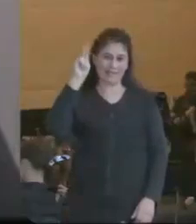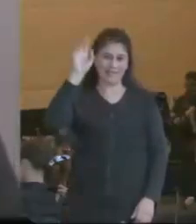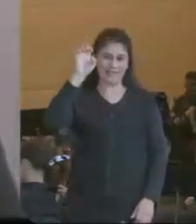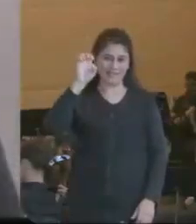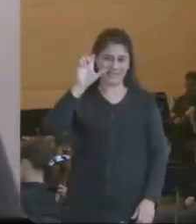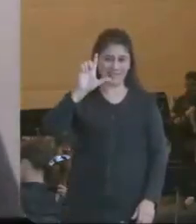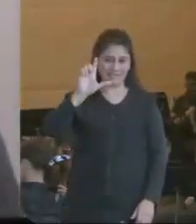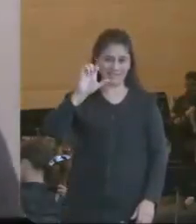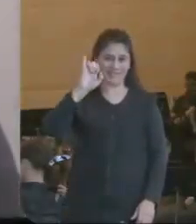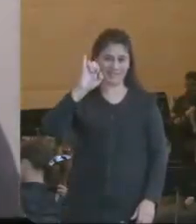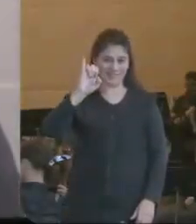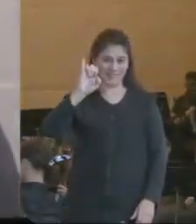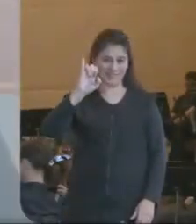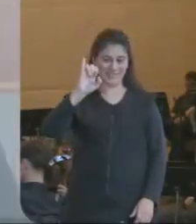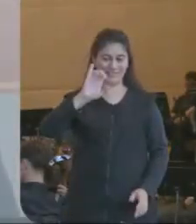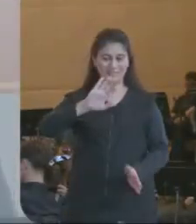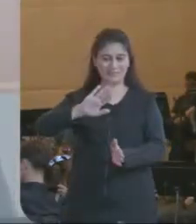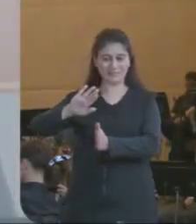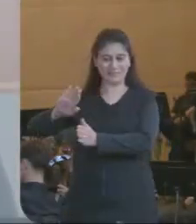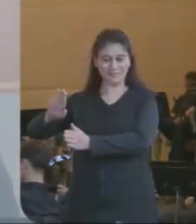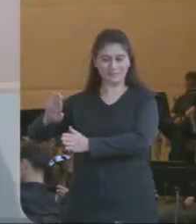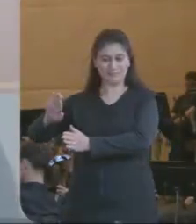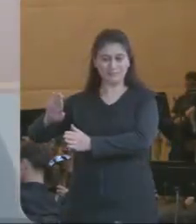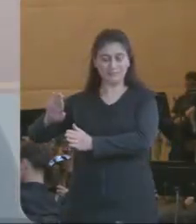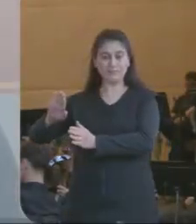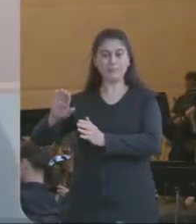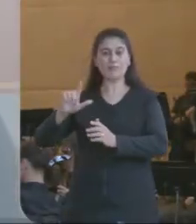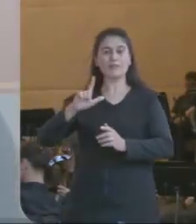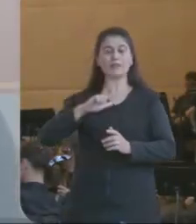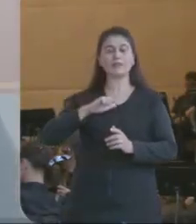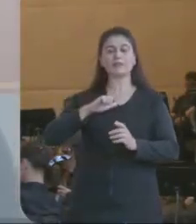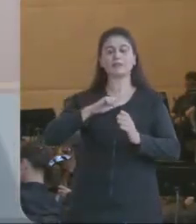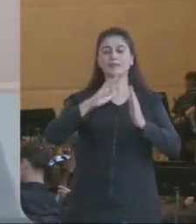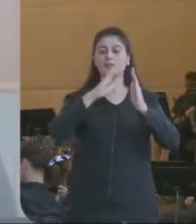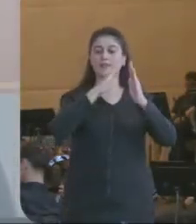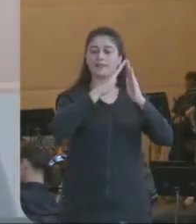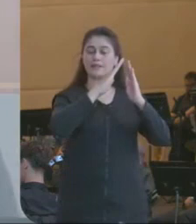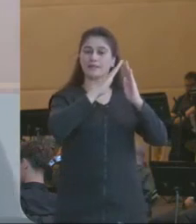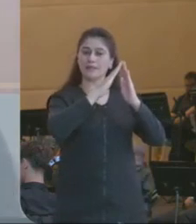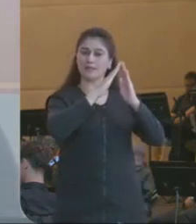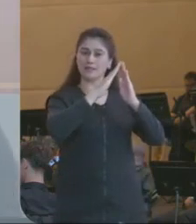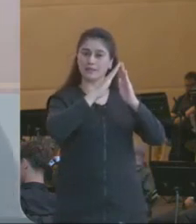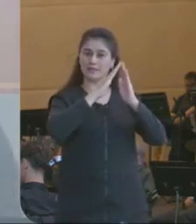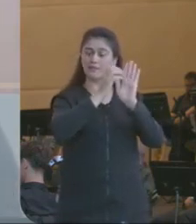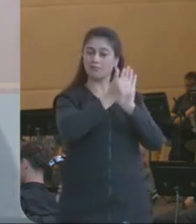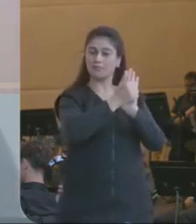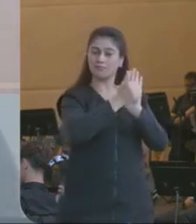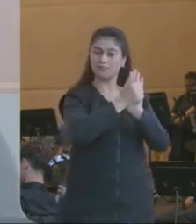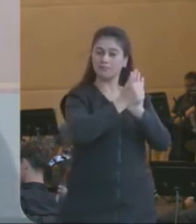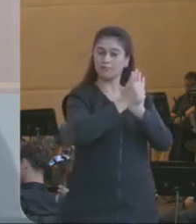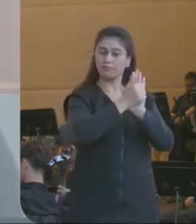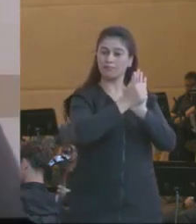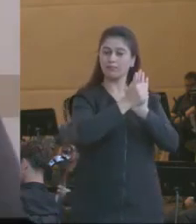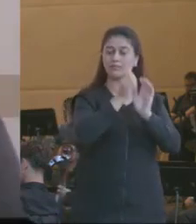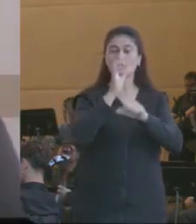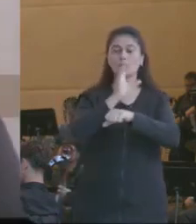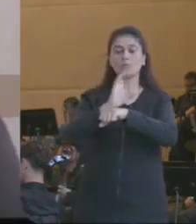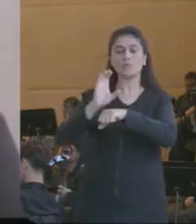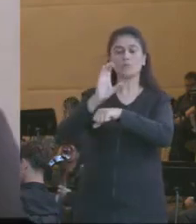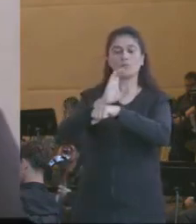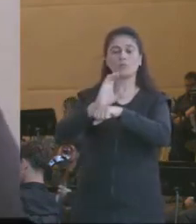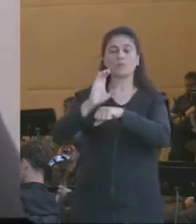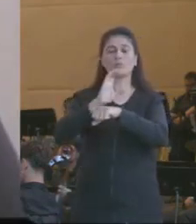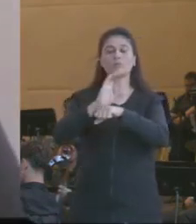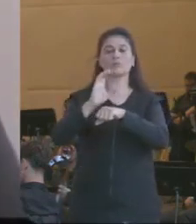Conheça a Escola de Sexualidade EAD do Ministério Bússola Sexualidade. 12 modos, mais de 80